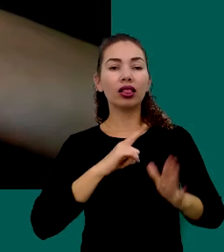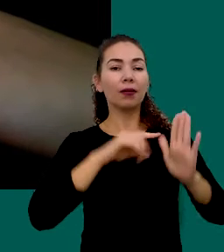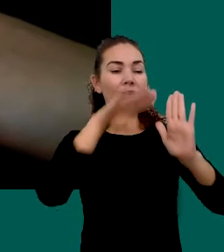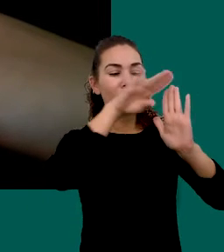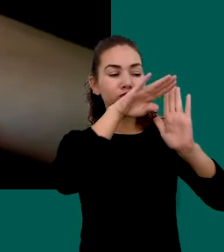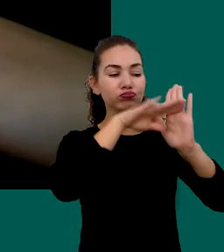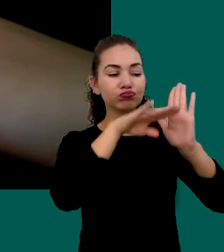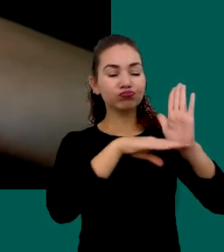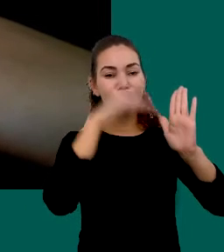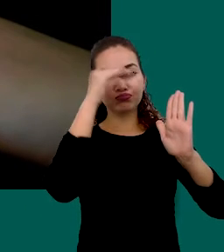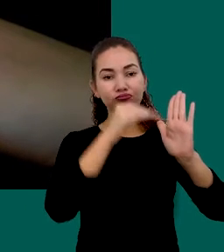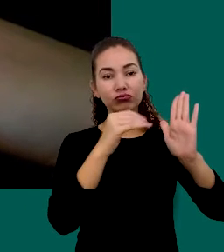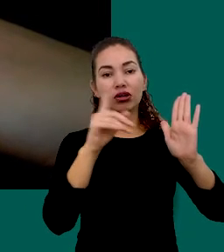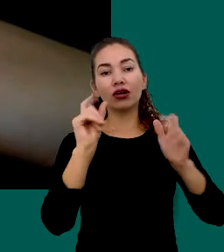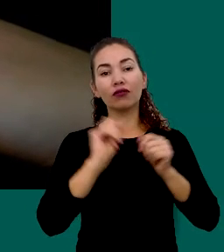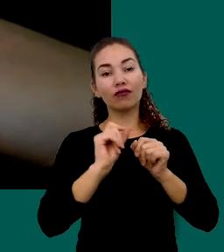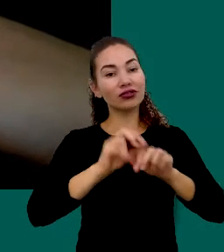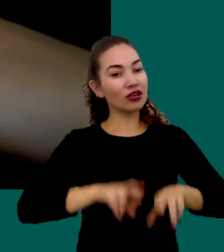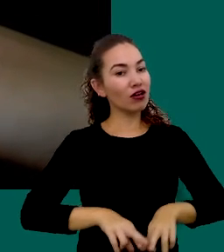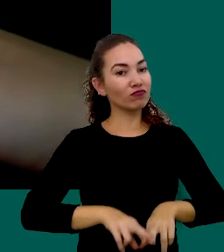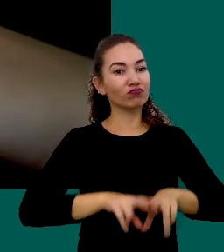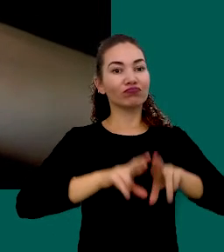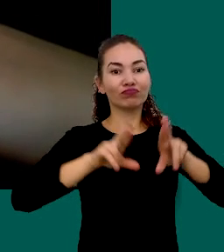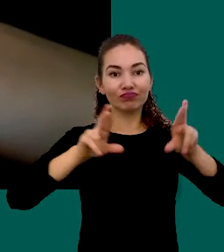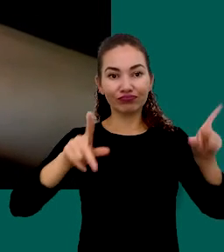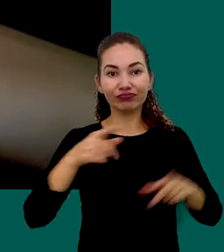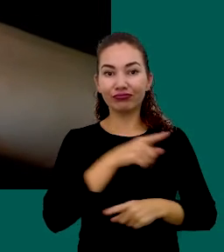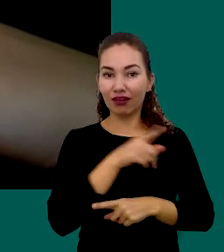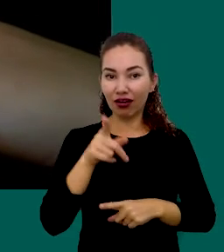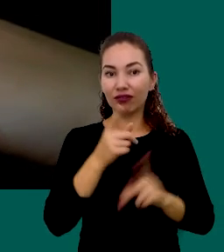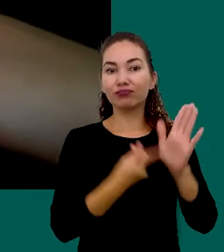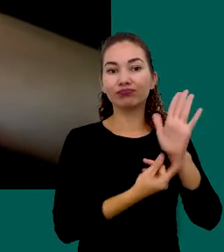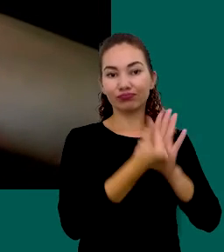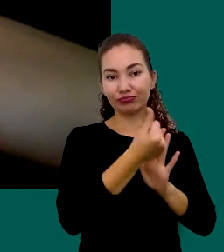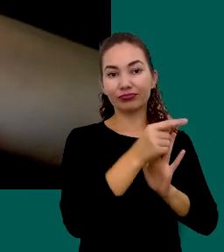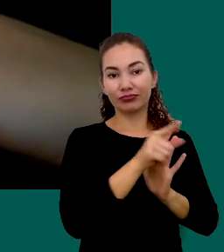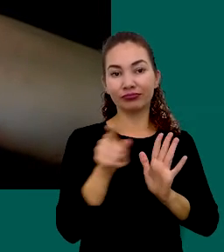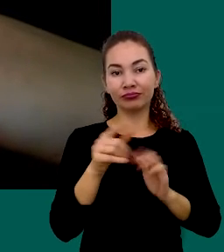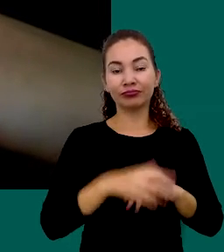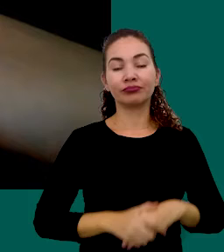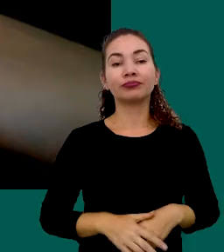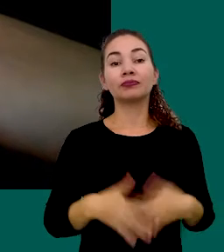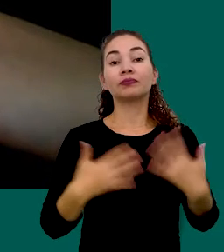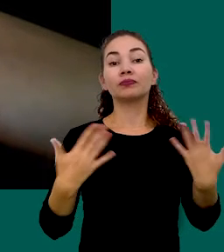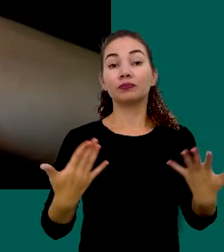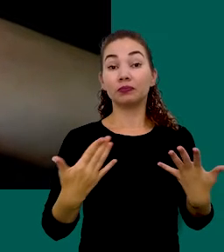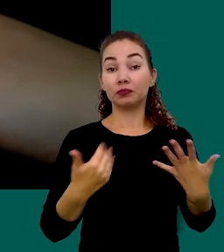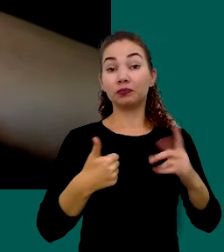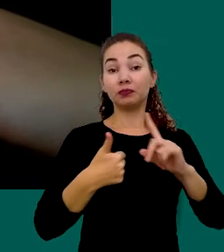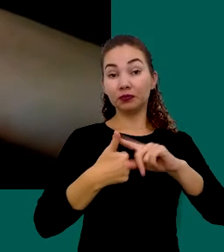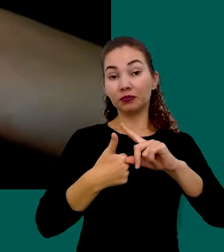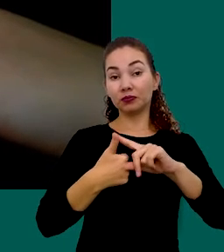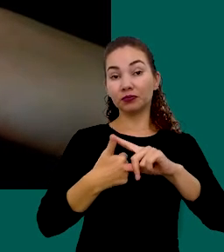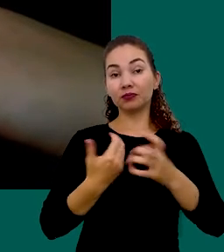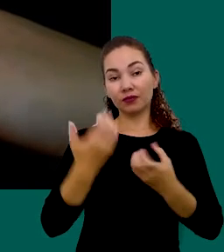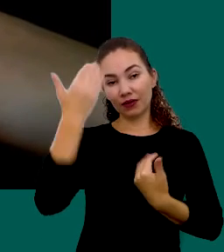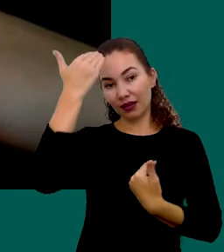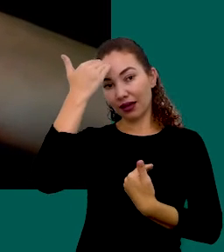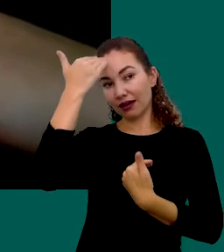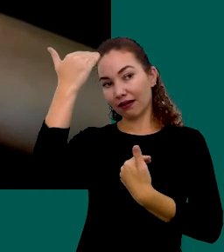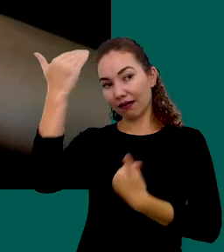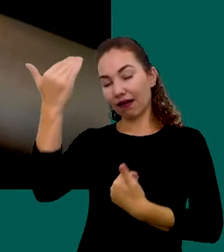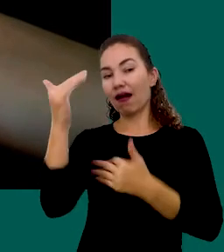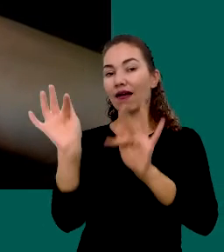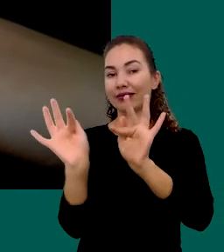Que vão fazer Uma grande Diferença No seu orçamento Então Primeiramente Eu agradeço A